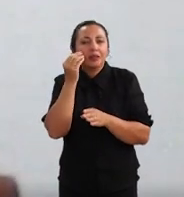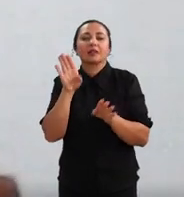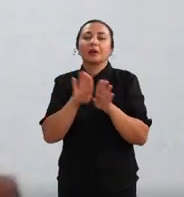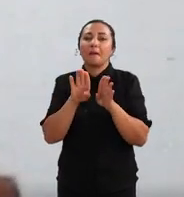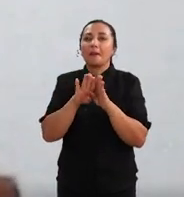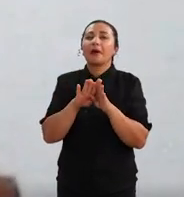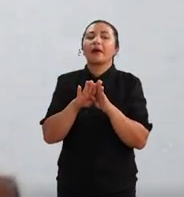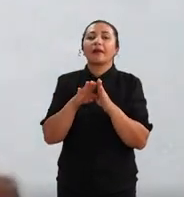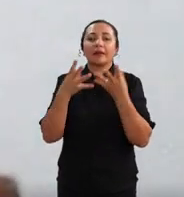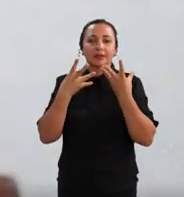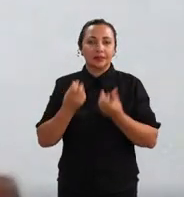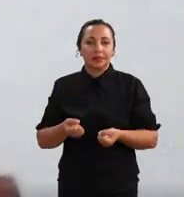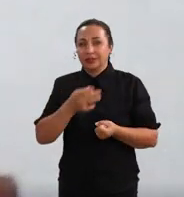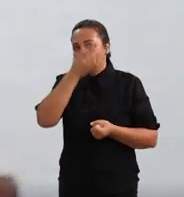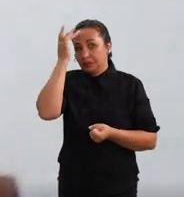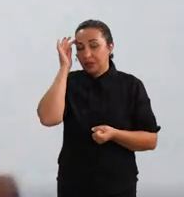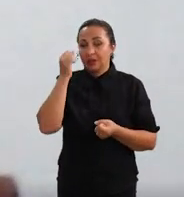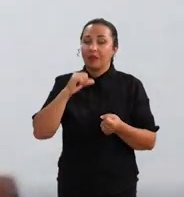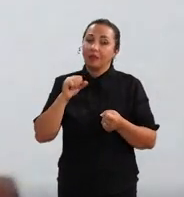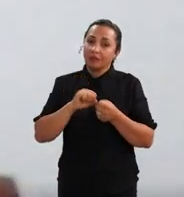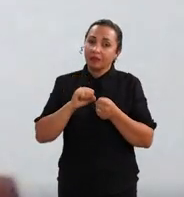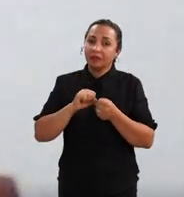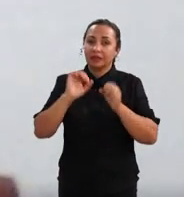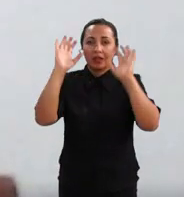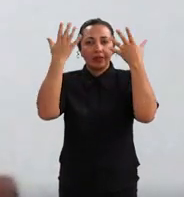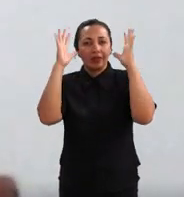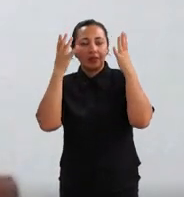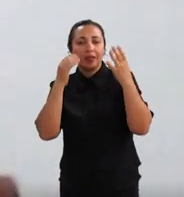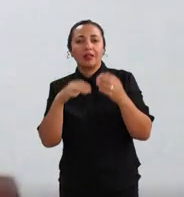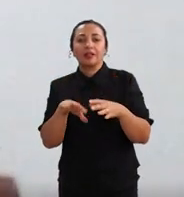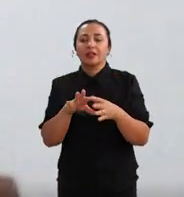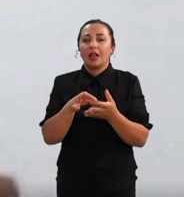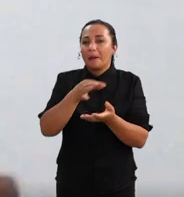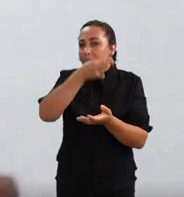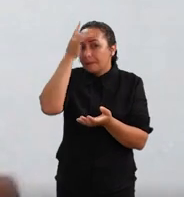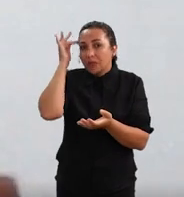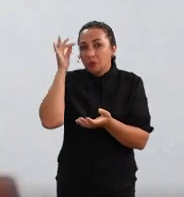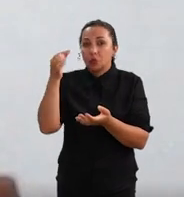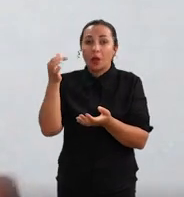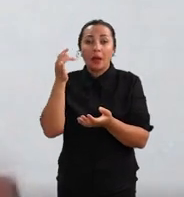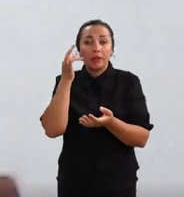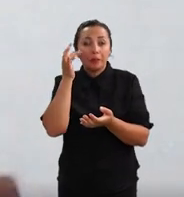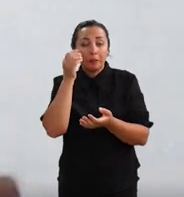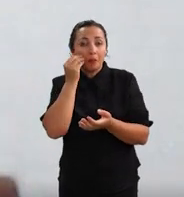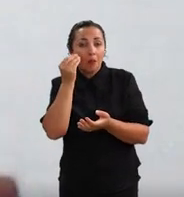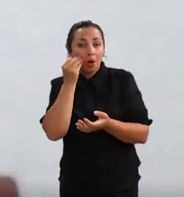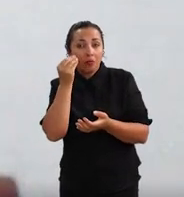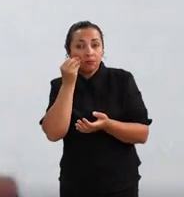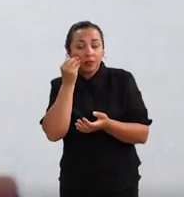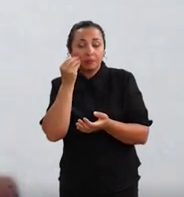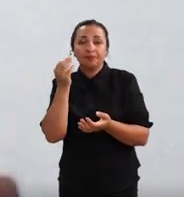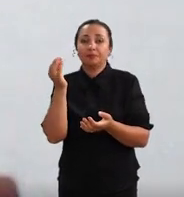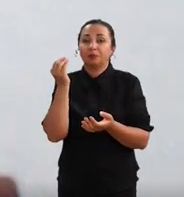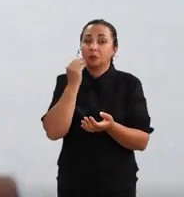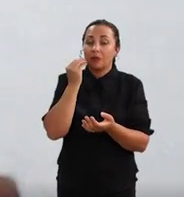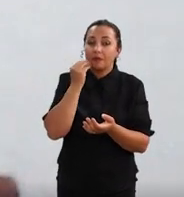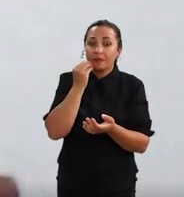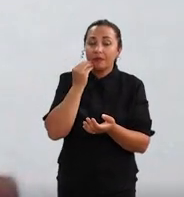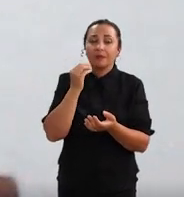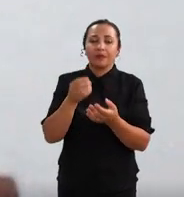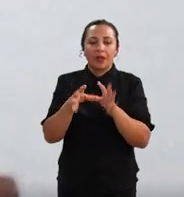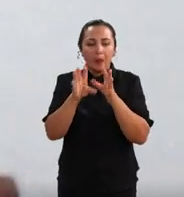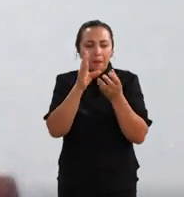aceitação, vamos fazer análise sensorial com provadores. Antes de fazer essa análise sensorial, vamos